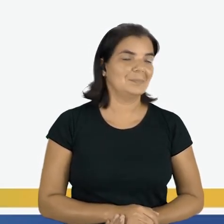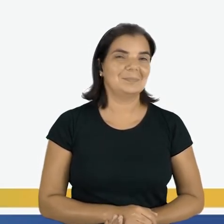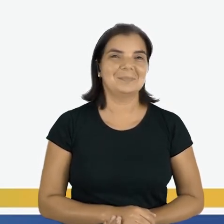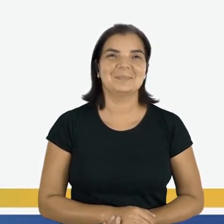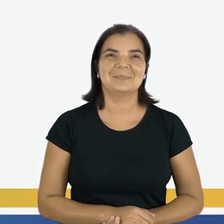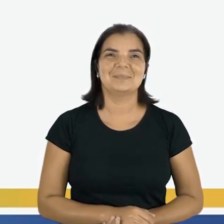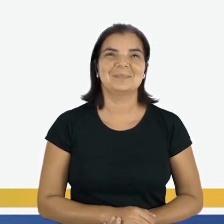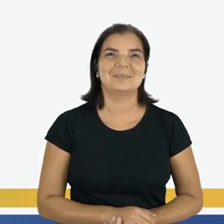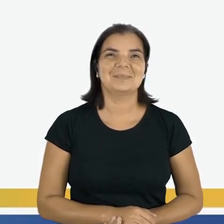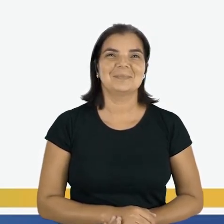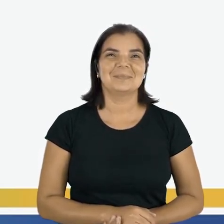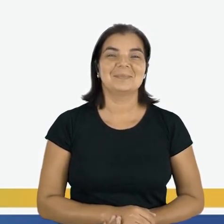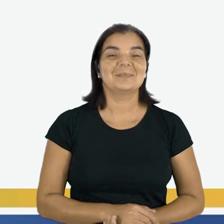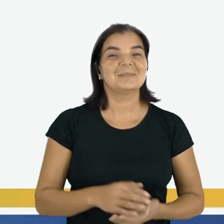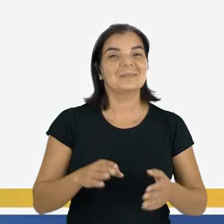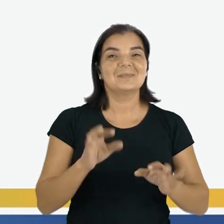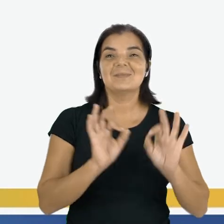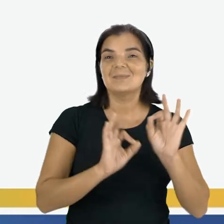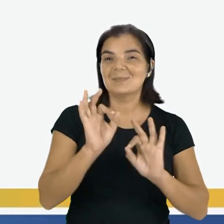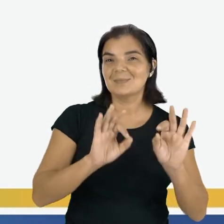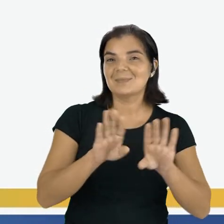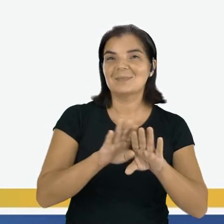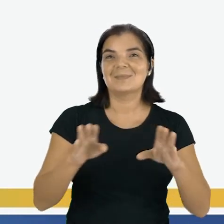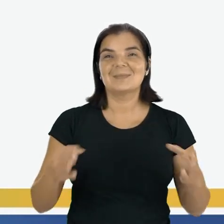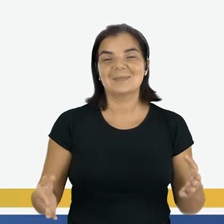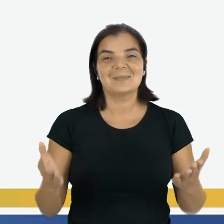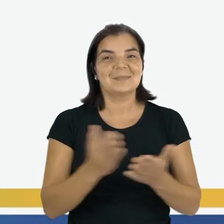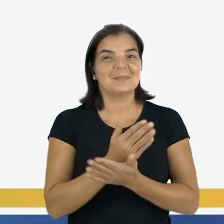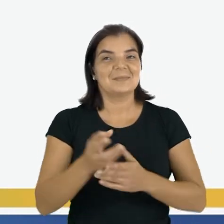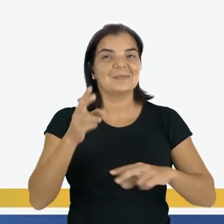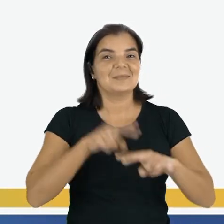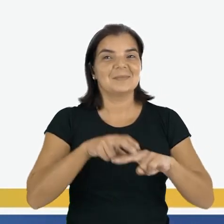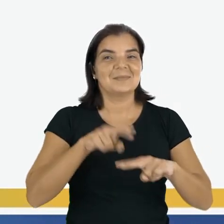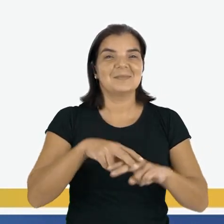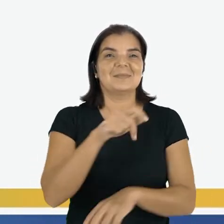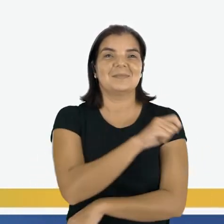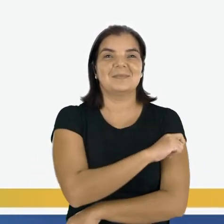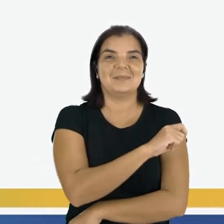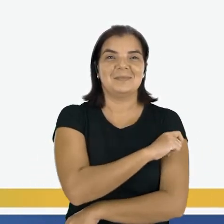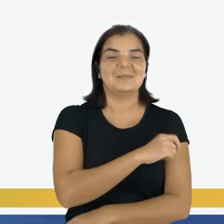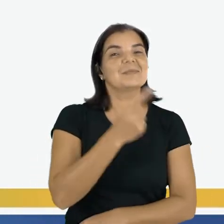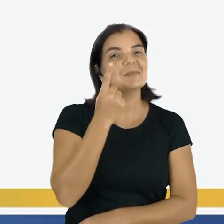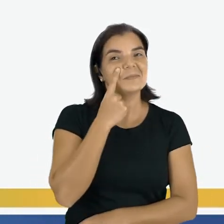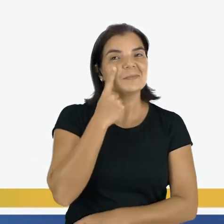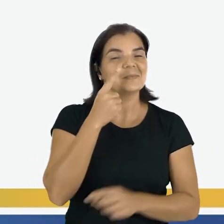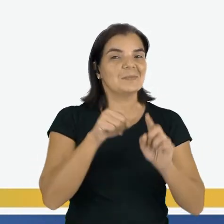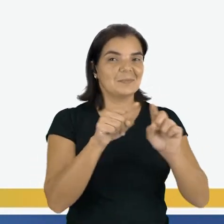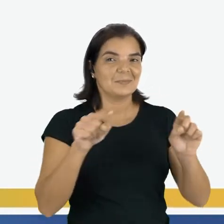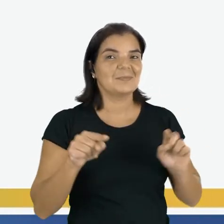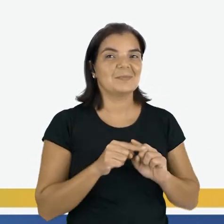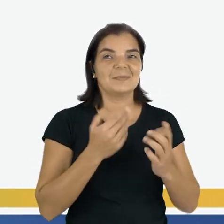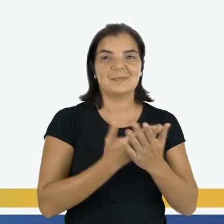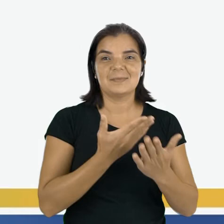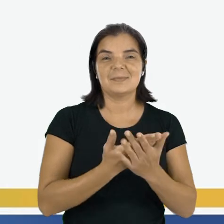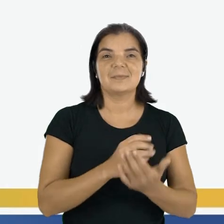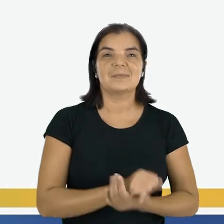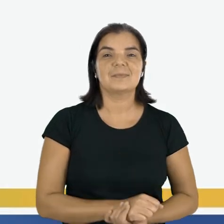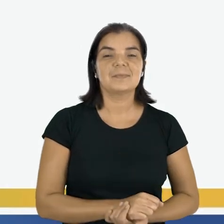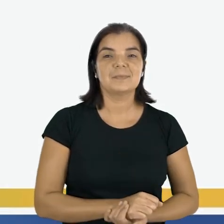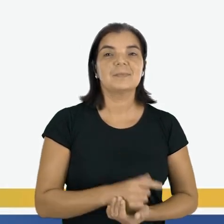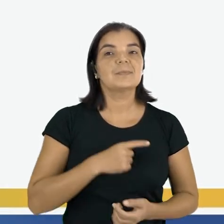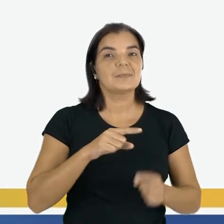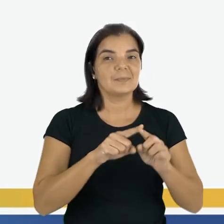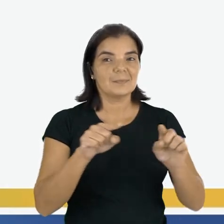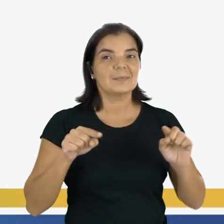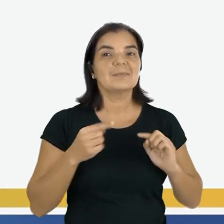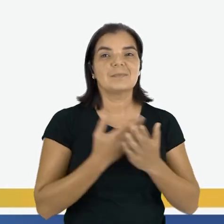Observe a posição das mesas e cadeiras de alguns alunos. Vamos observar essa sala de aula? Na sala